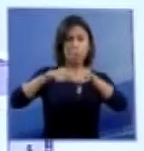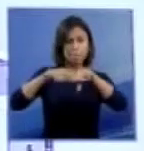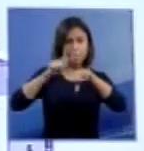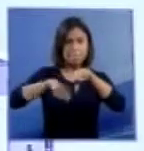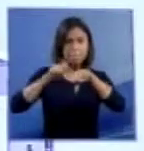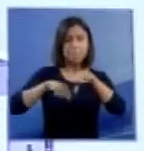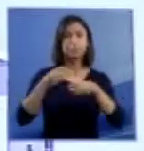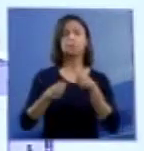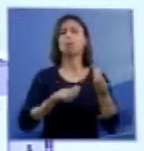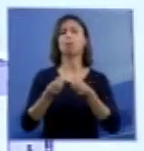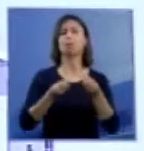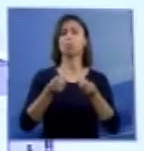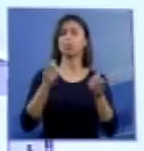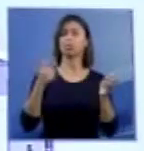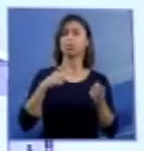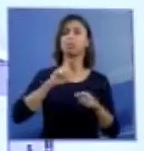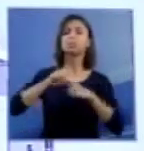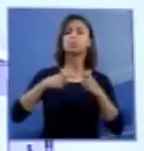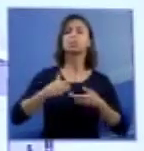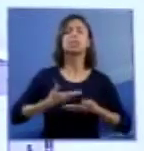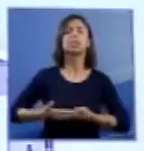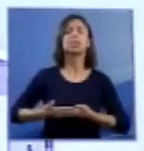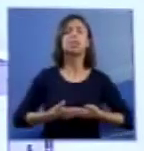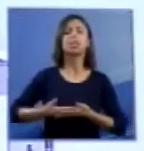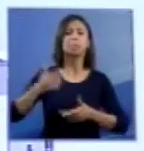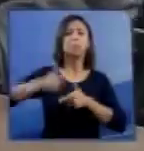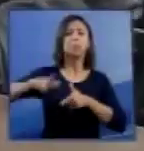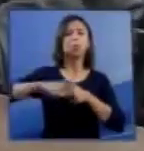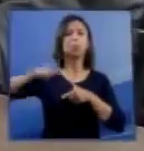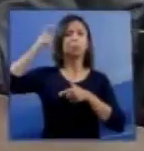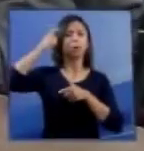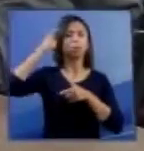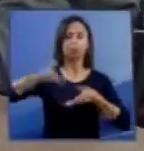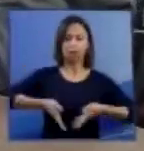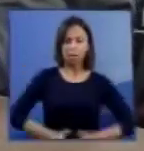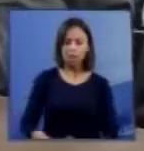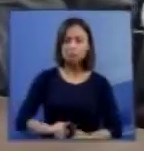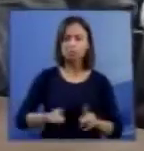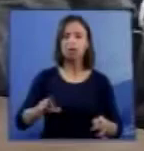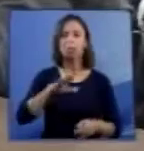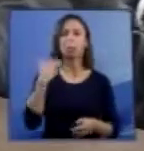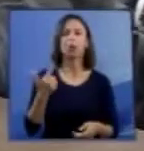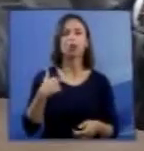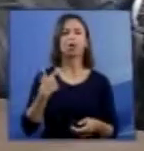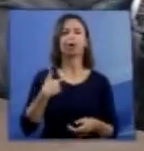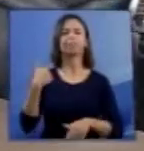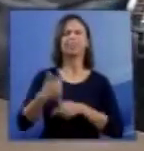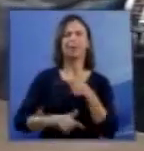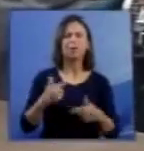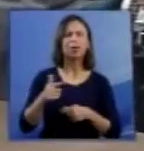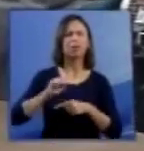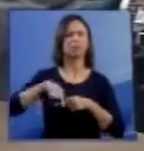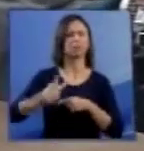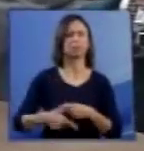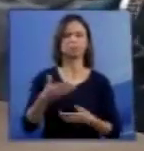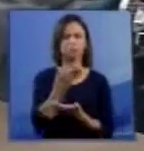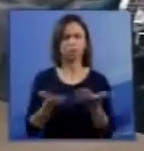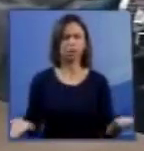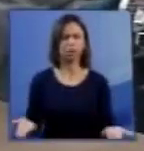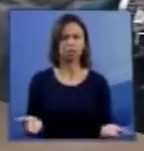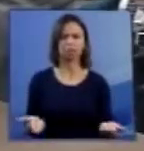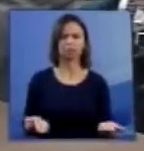não terá a felicidade de ver crescer e de ter vida extrauterina. Em nossa opinião,